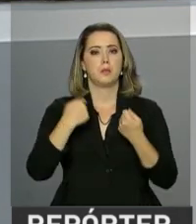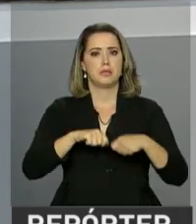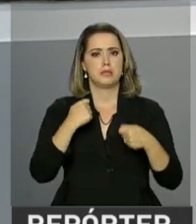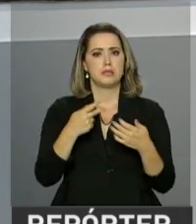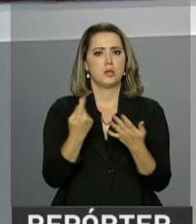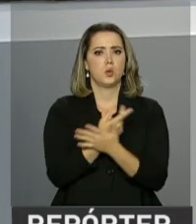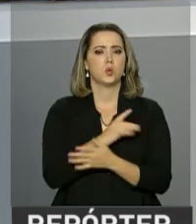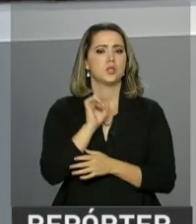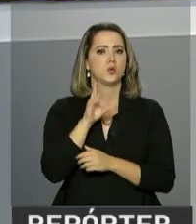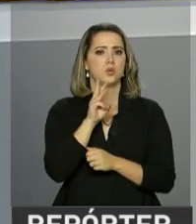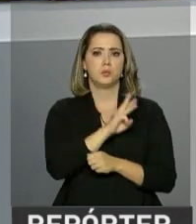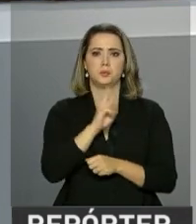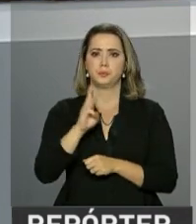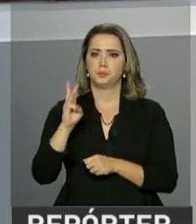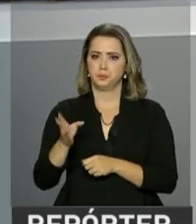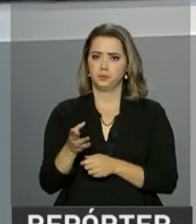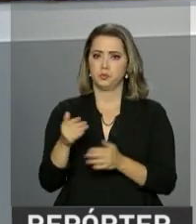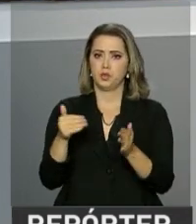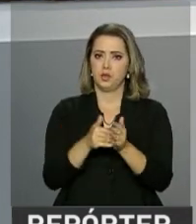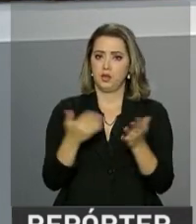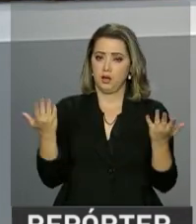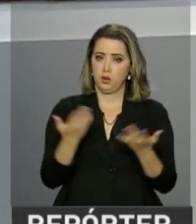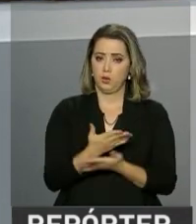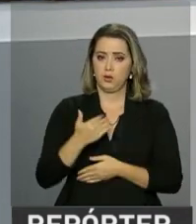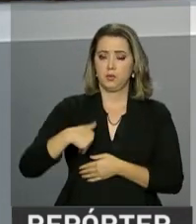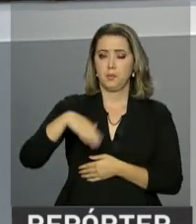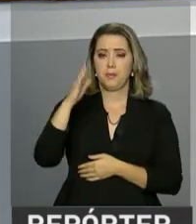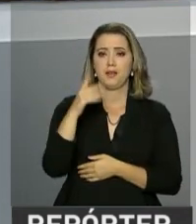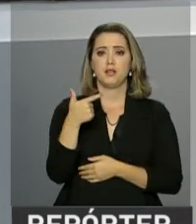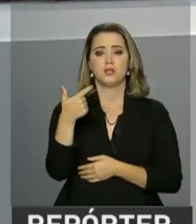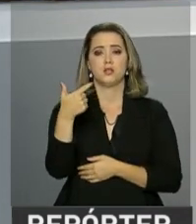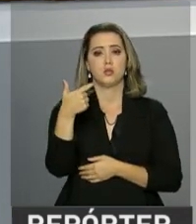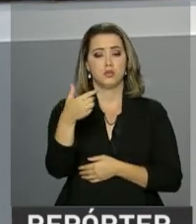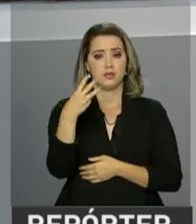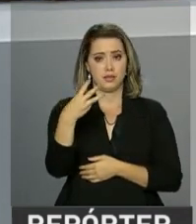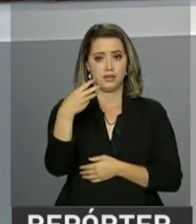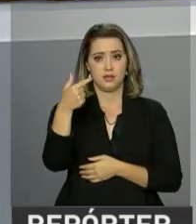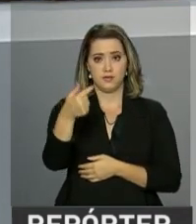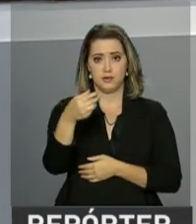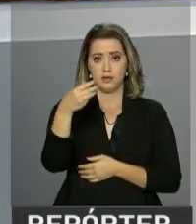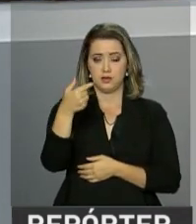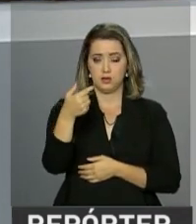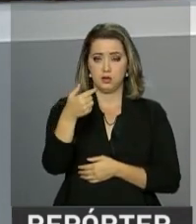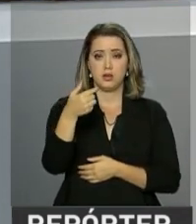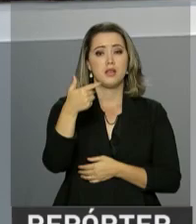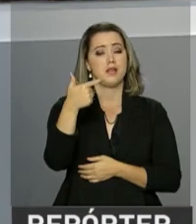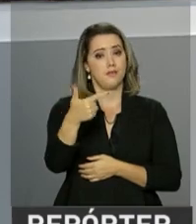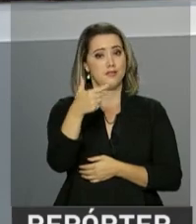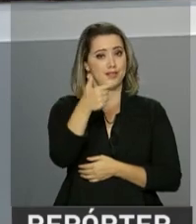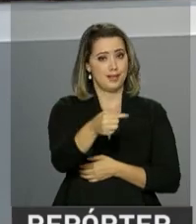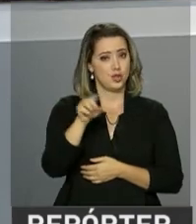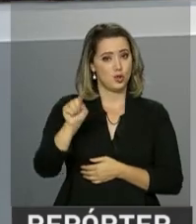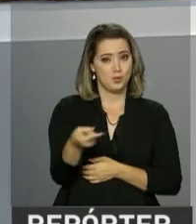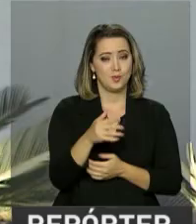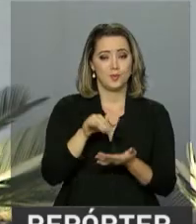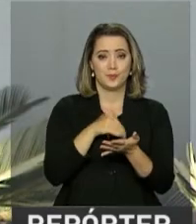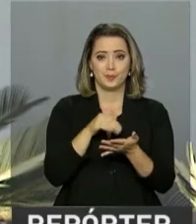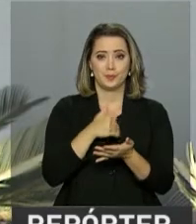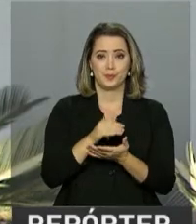devem ser feitas exclusivamente pela internet. Até agora, já foram feitas mais de 327 mil inscrições.